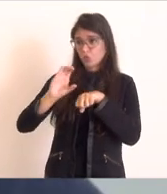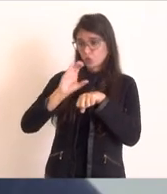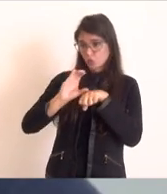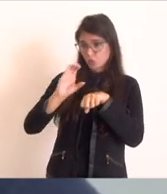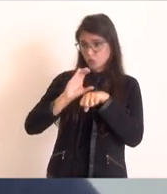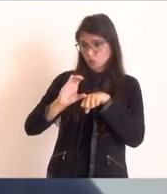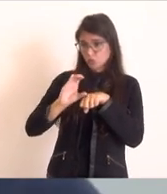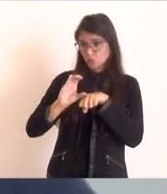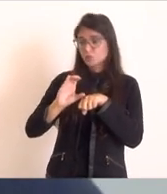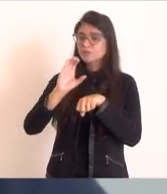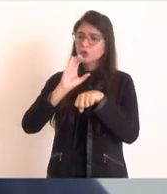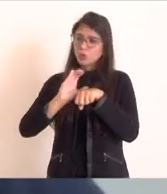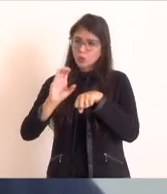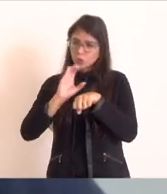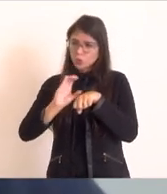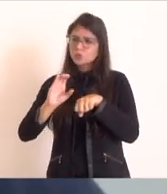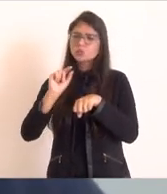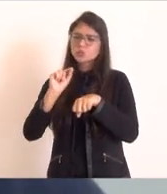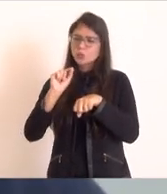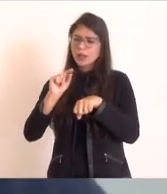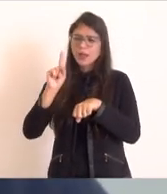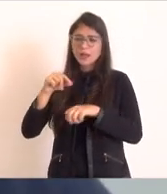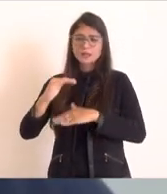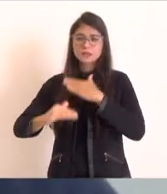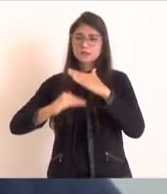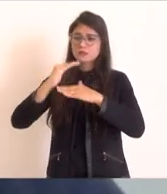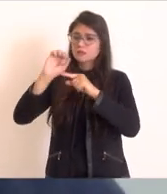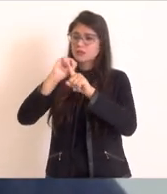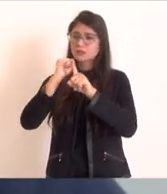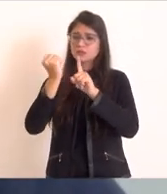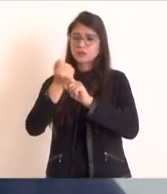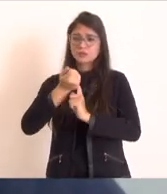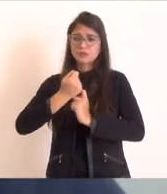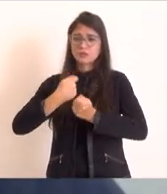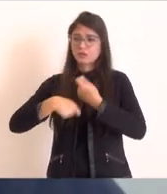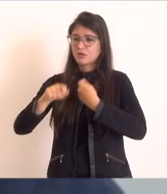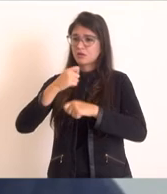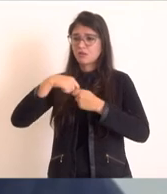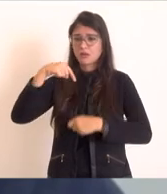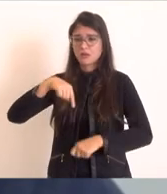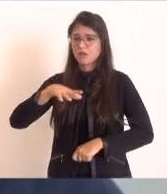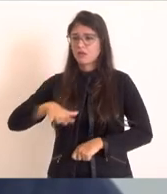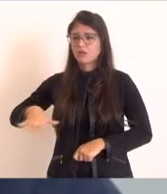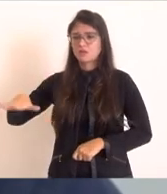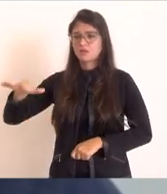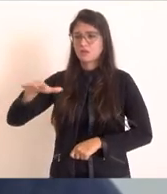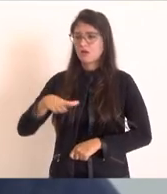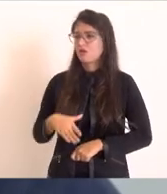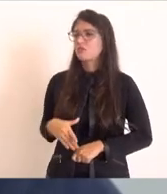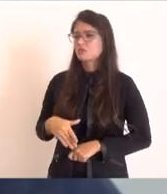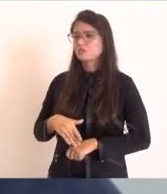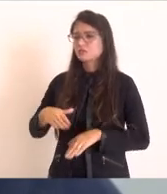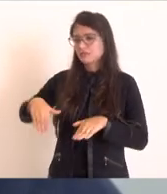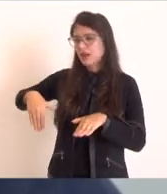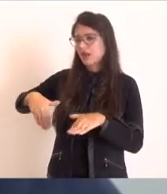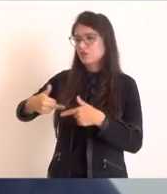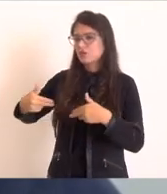desenvolvimento socioeconômico da região dos Lagos. E dizer que a gente pode,